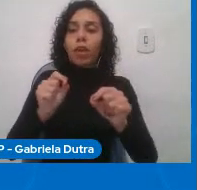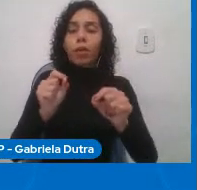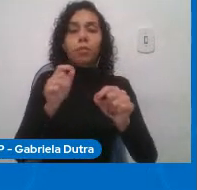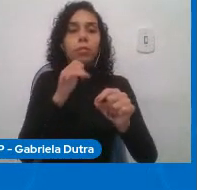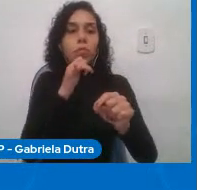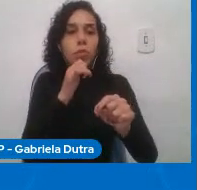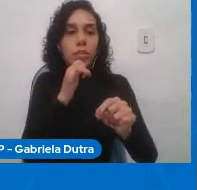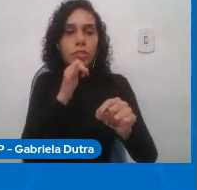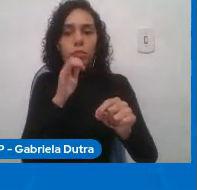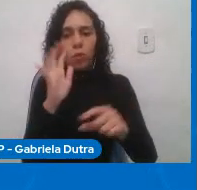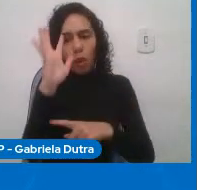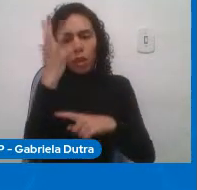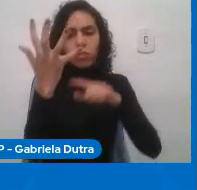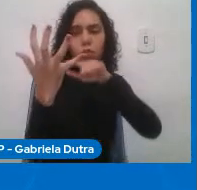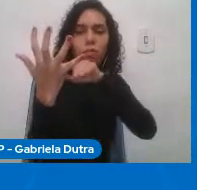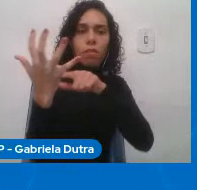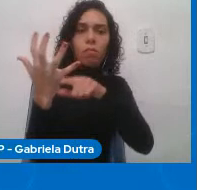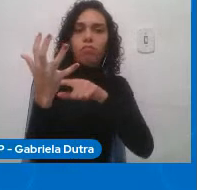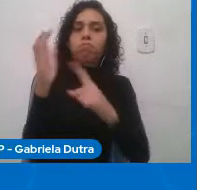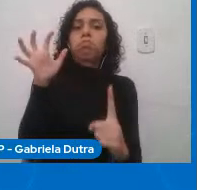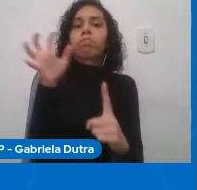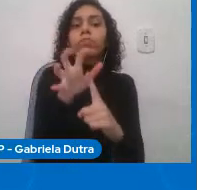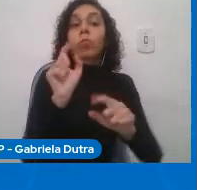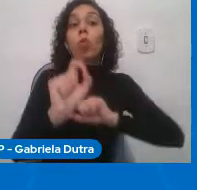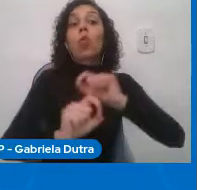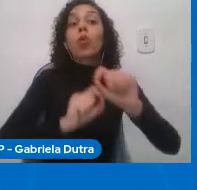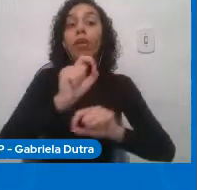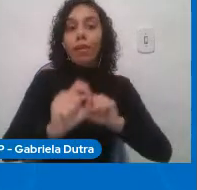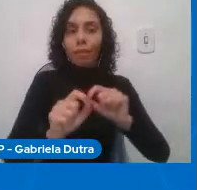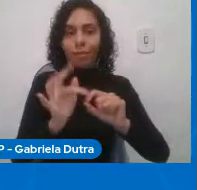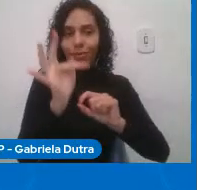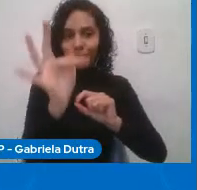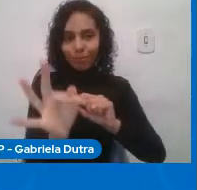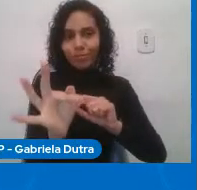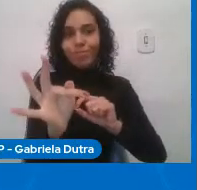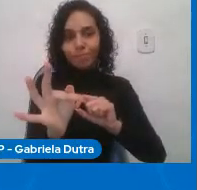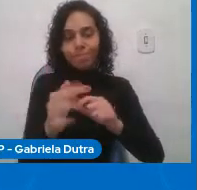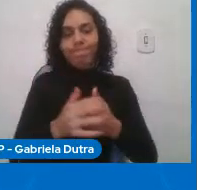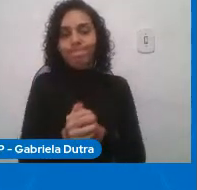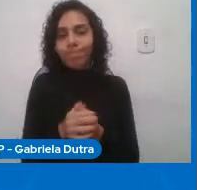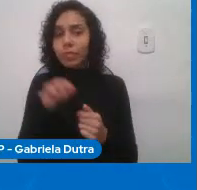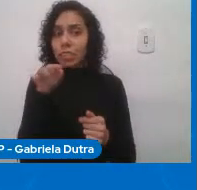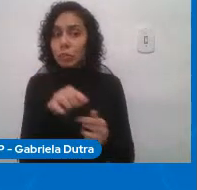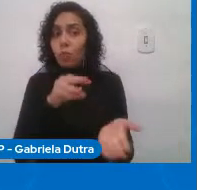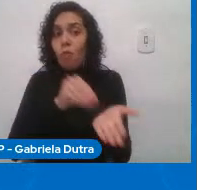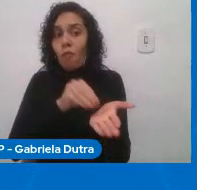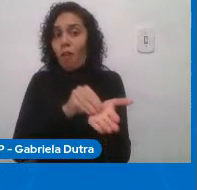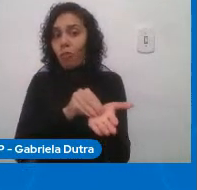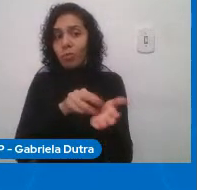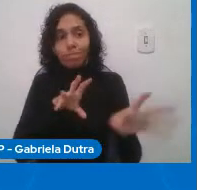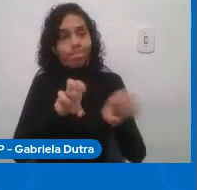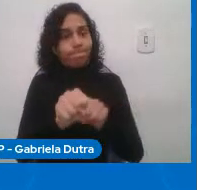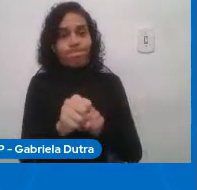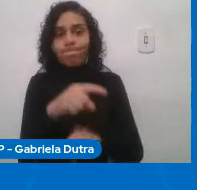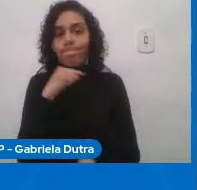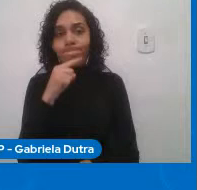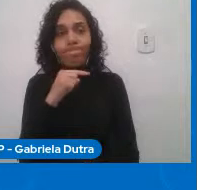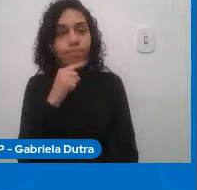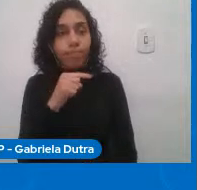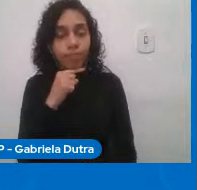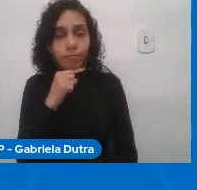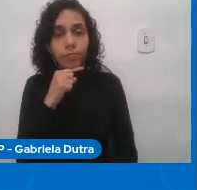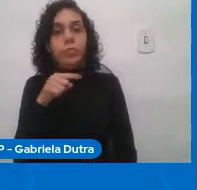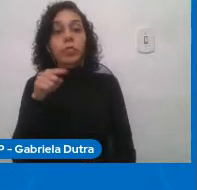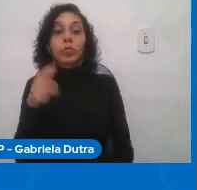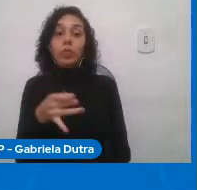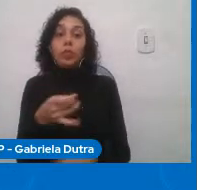sua não resolução então esses problemas eles são problemas para alguém um problema existe porque alguém dá importância